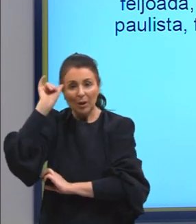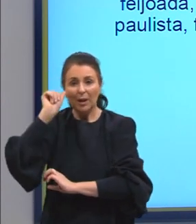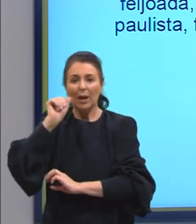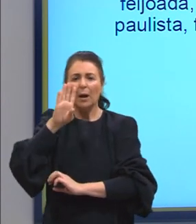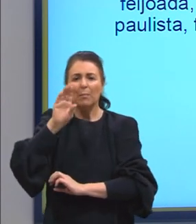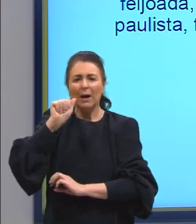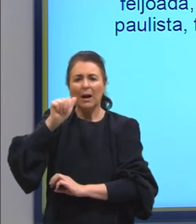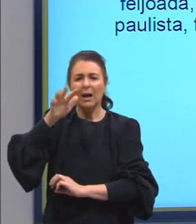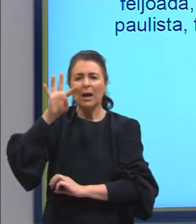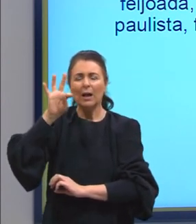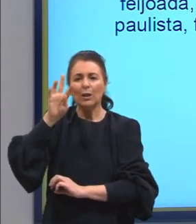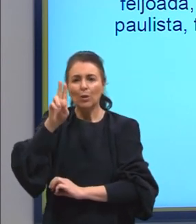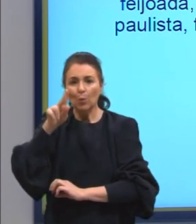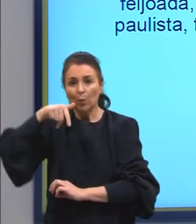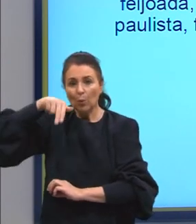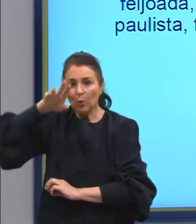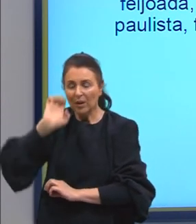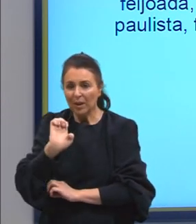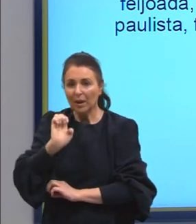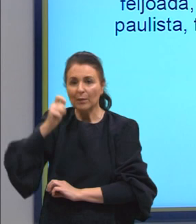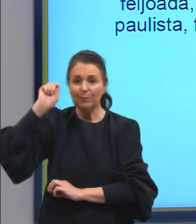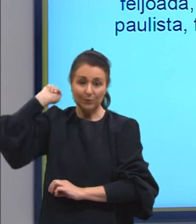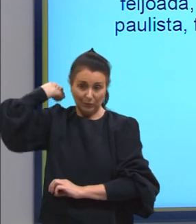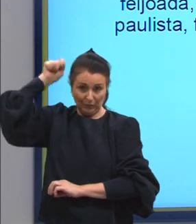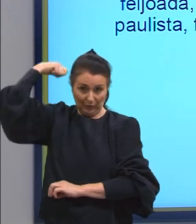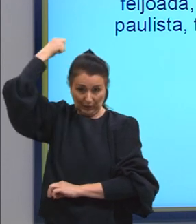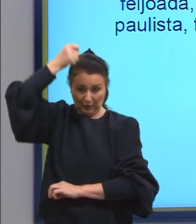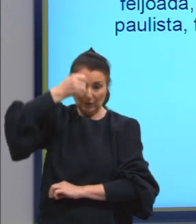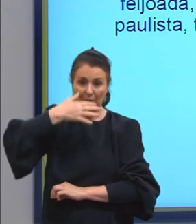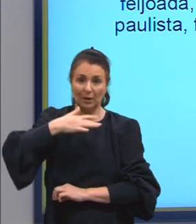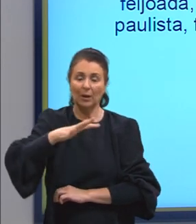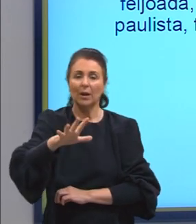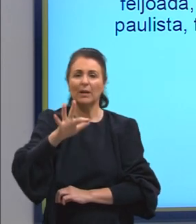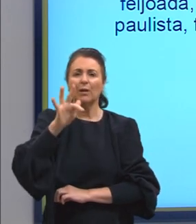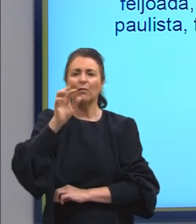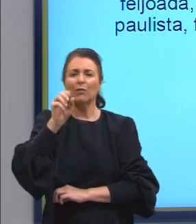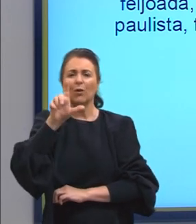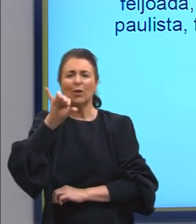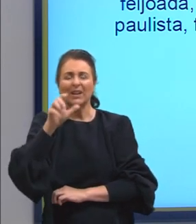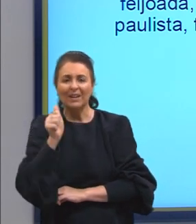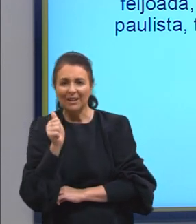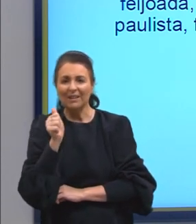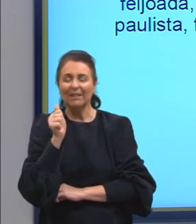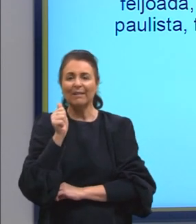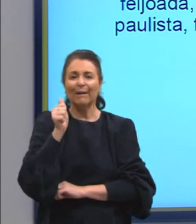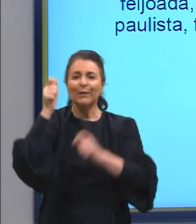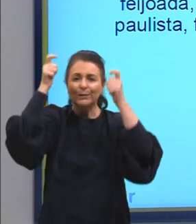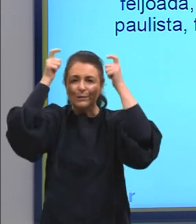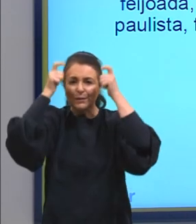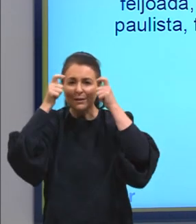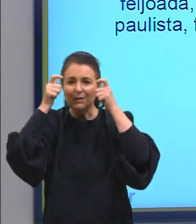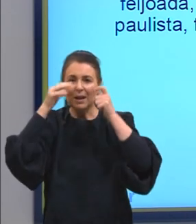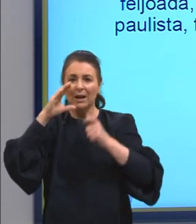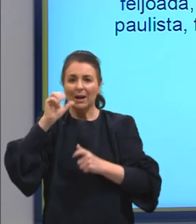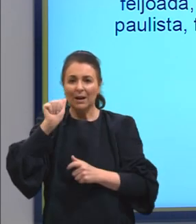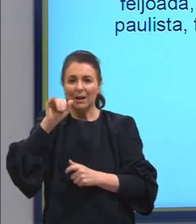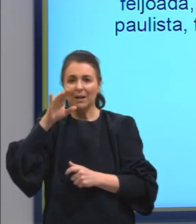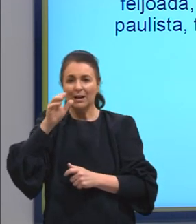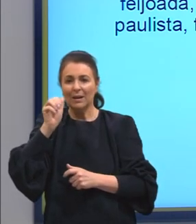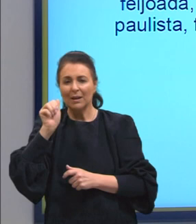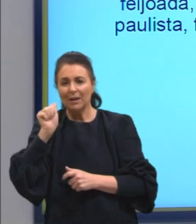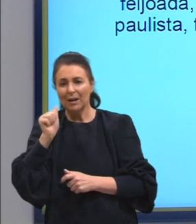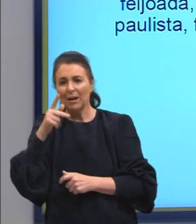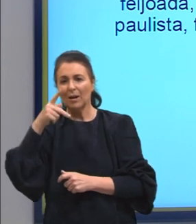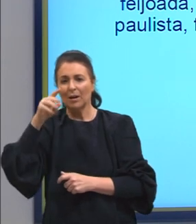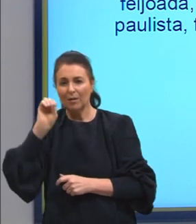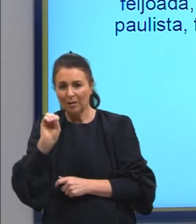Batuque, Samba de Lenço, Iemanjá, Folia de Reis, Caiapó. Nós vemos novamente aqui, quando se refere à